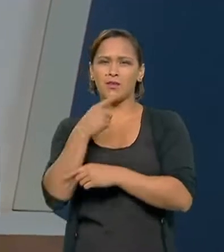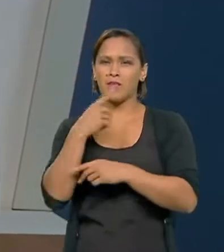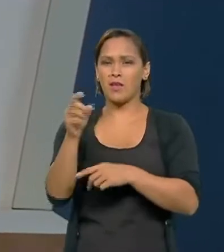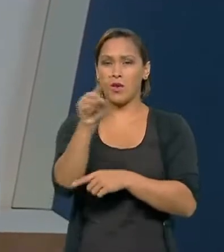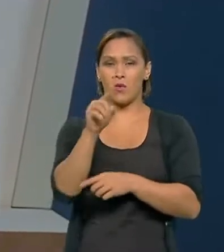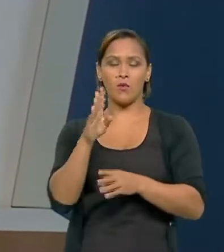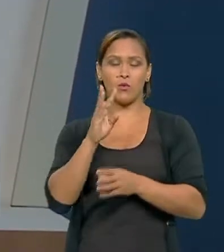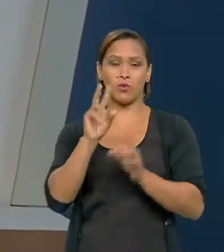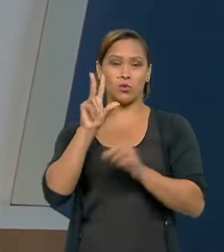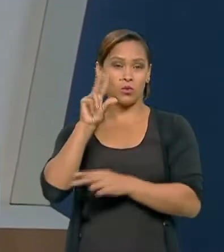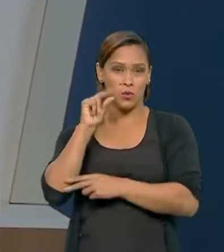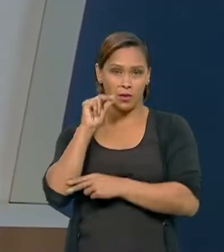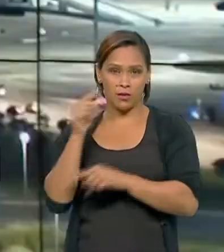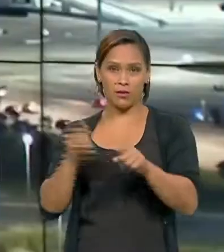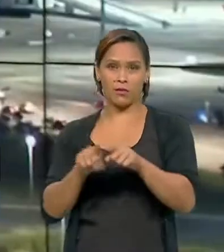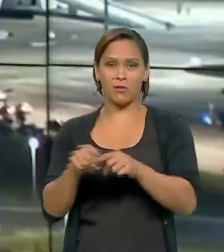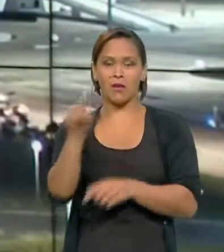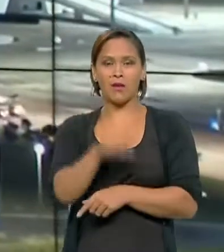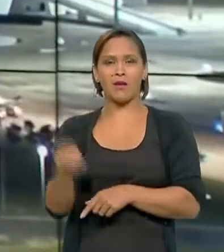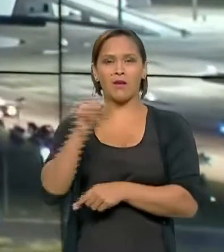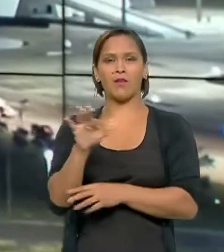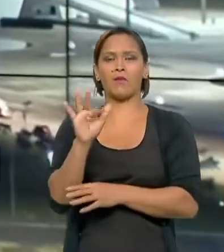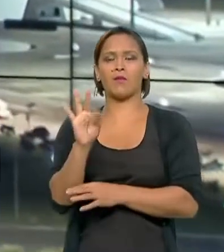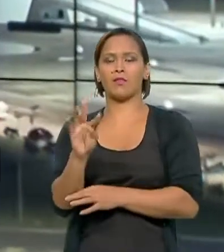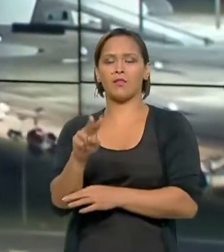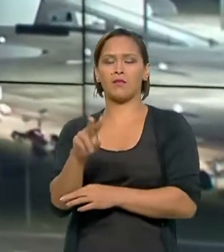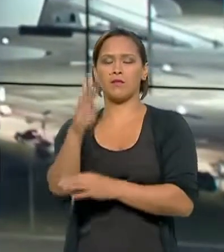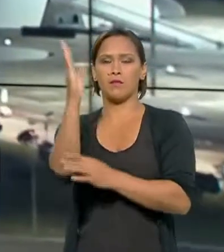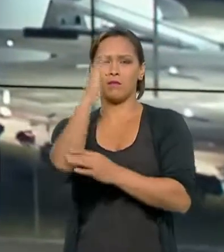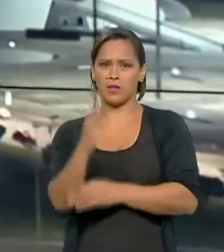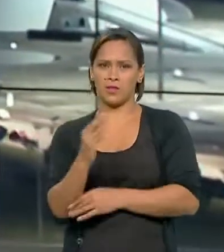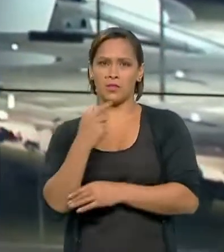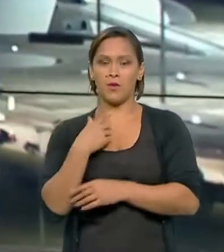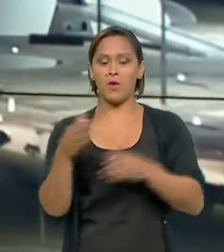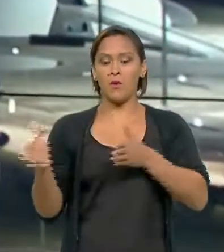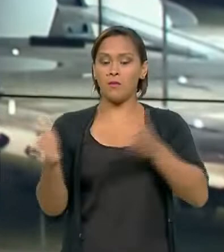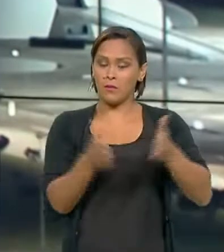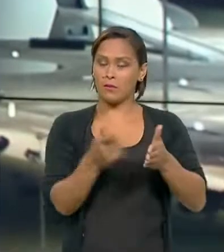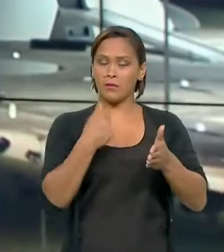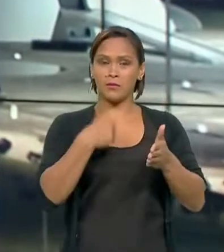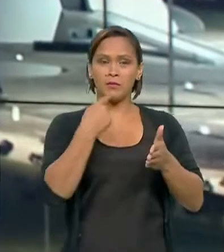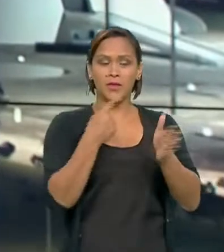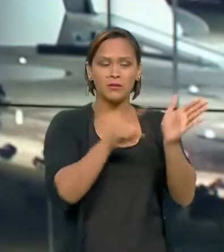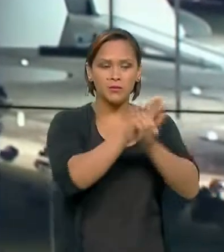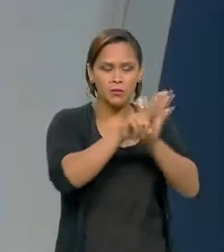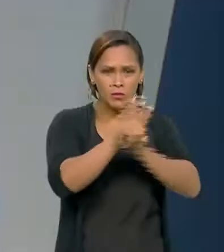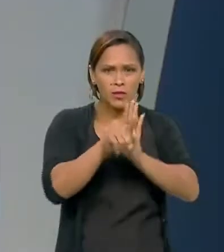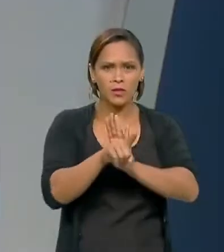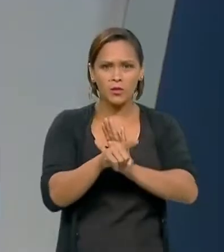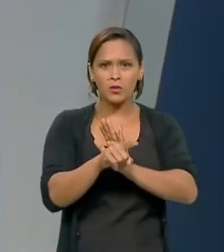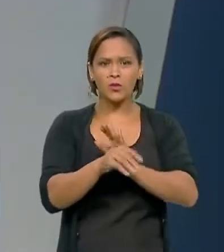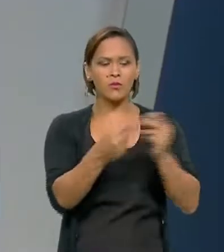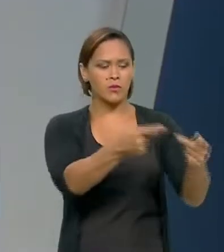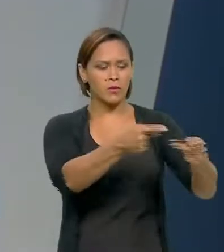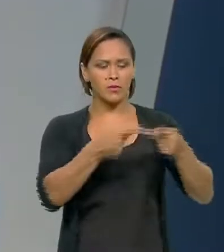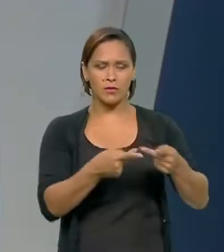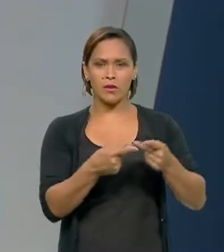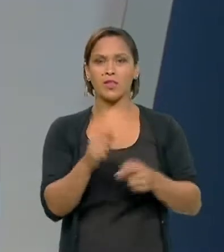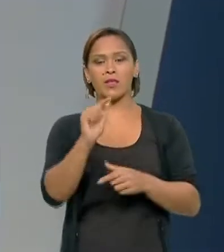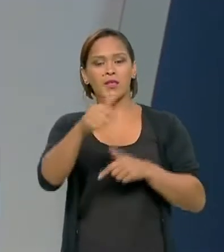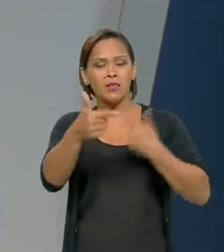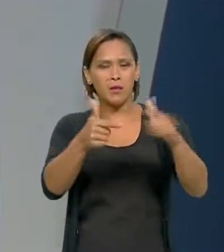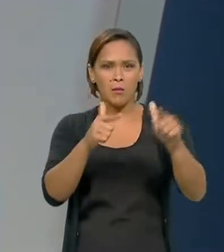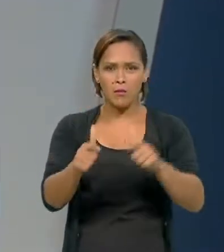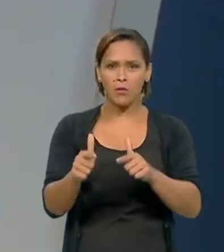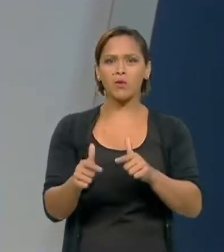arroba TV Brasil. No primeiro bloco, os jornalistas entrevistam o nosso convidado da noite. No segundo, mais perguntas